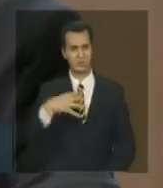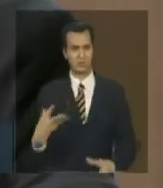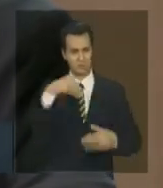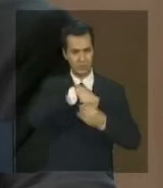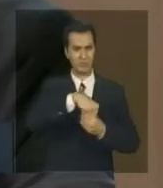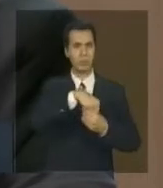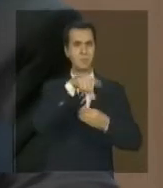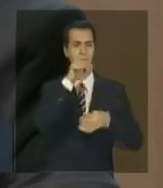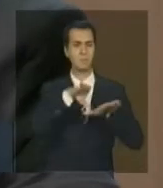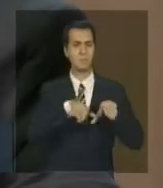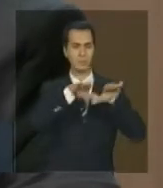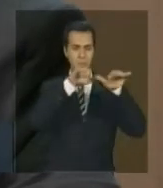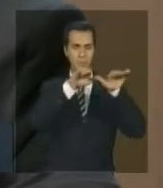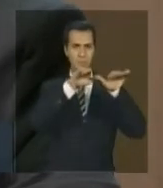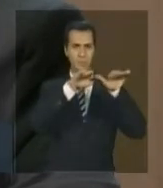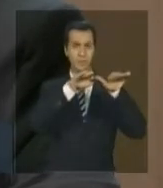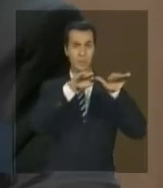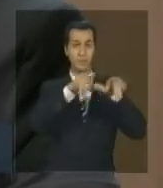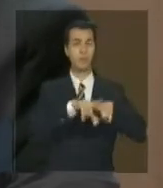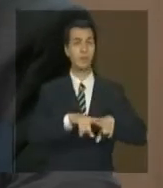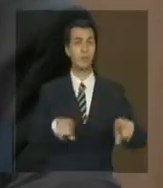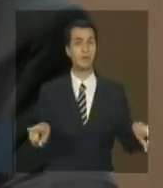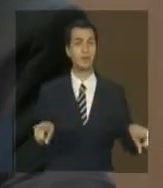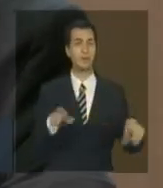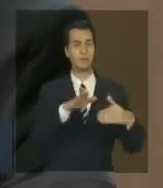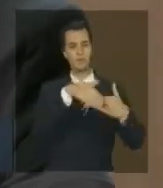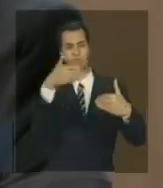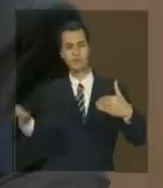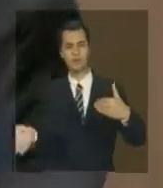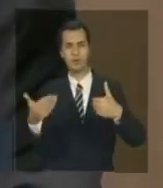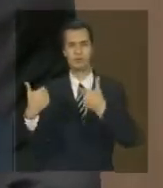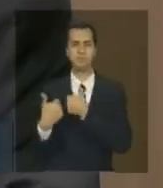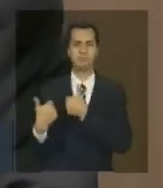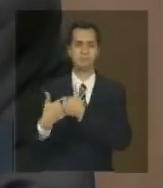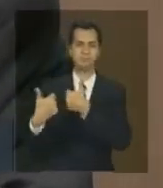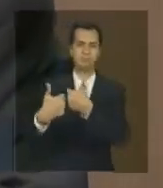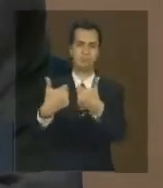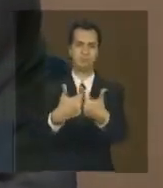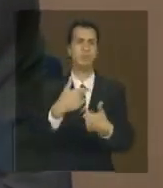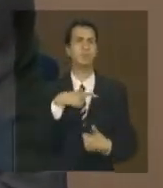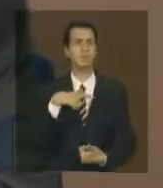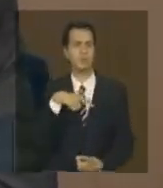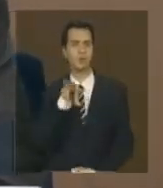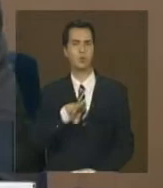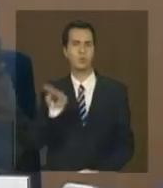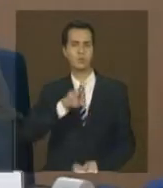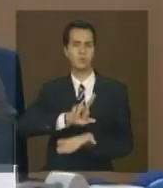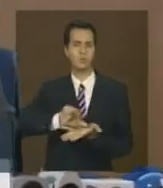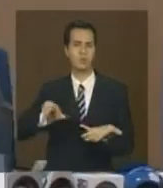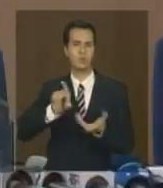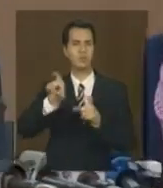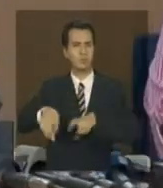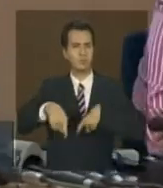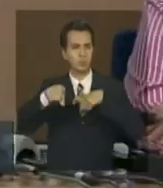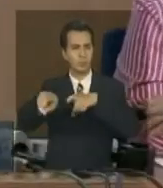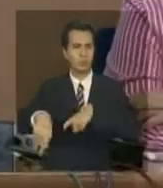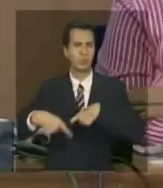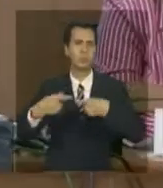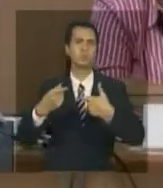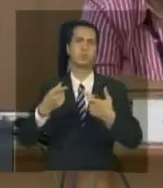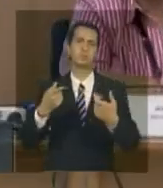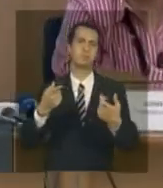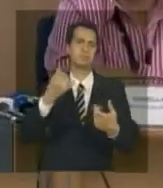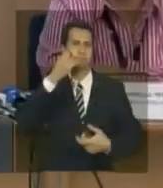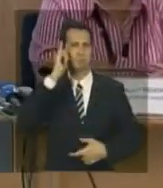do bioma. Na periferia tem outros tipos de usos de agricultura que